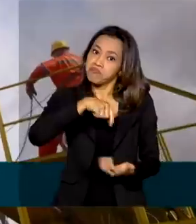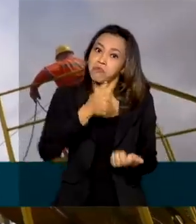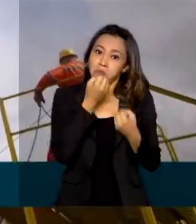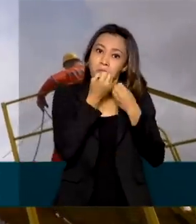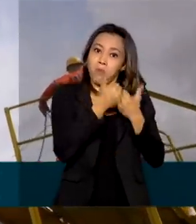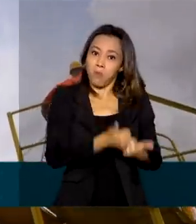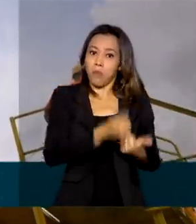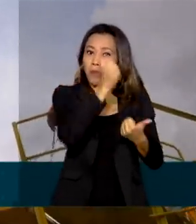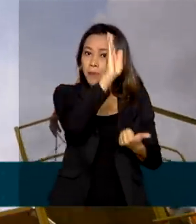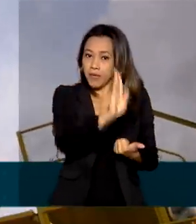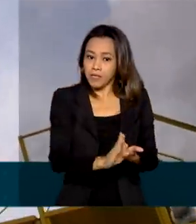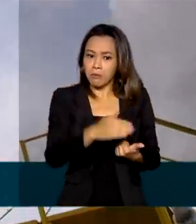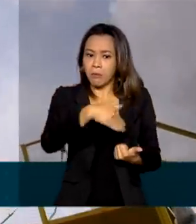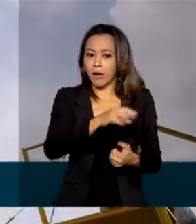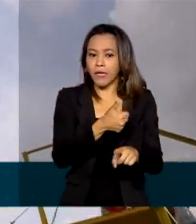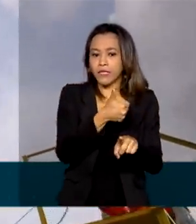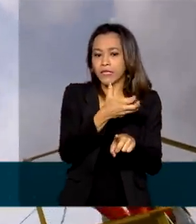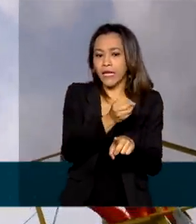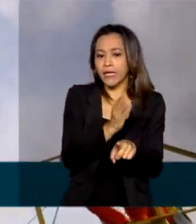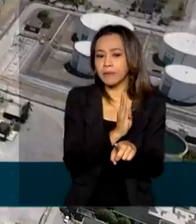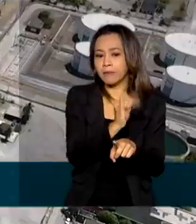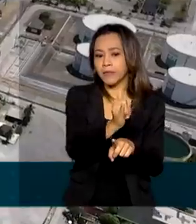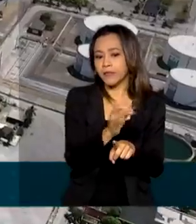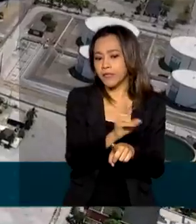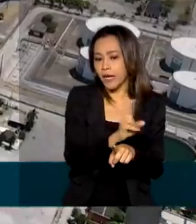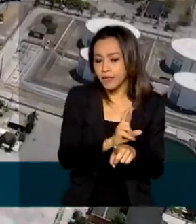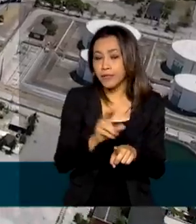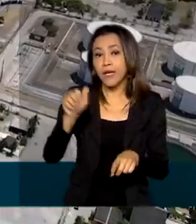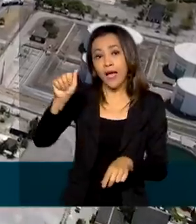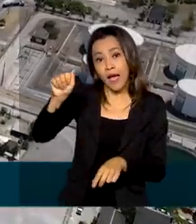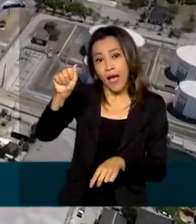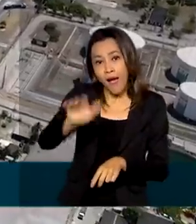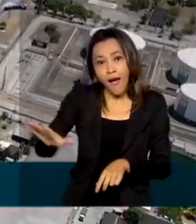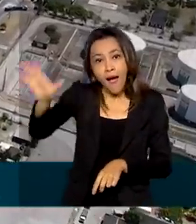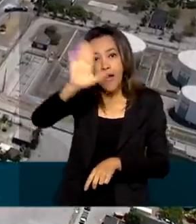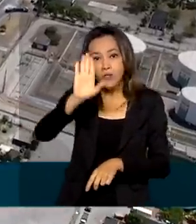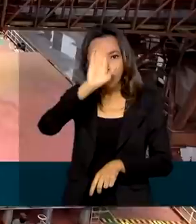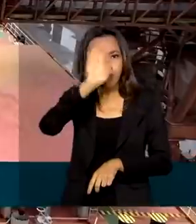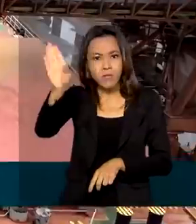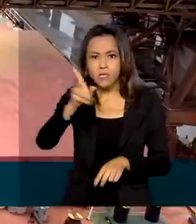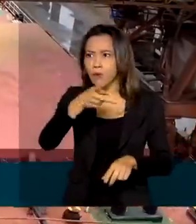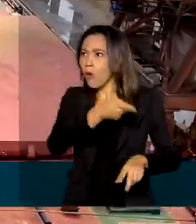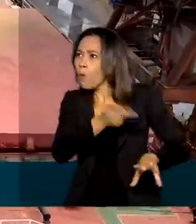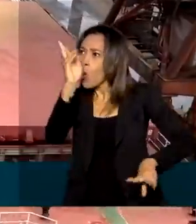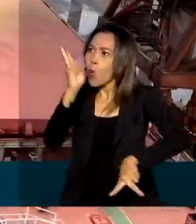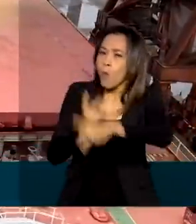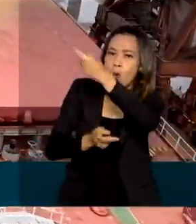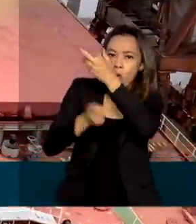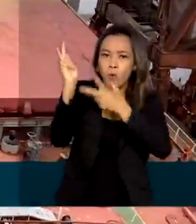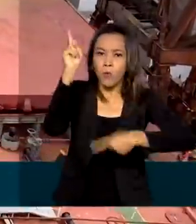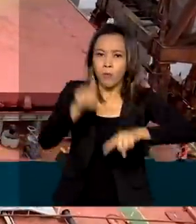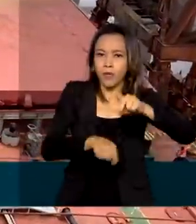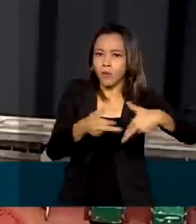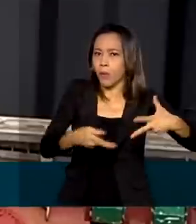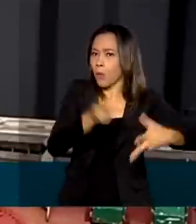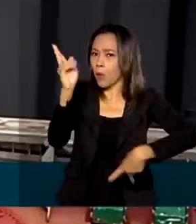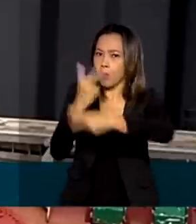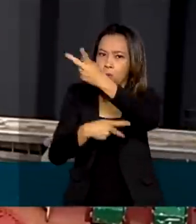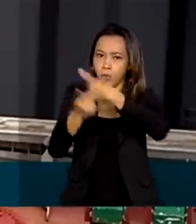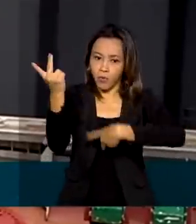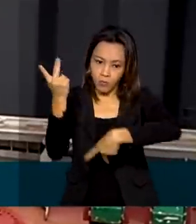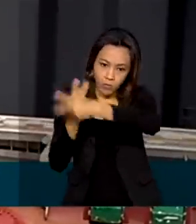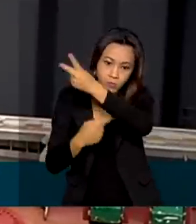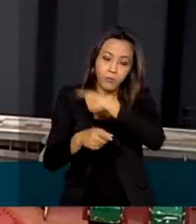em mais de 10 bilhões de dólares. A Ásia continua sendo o principal destino das nossas exportações, com destaque para os